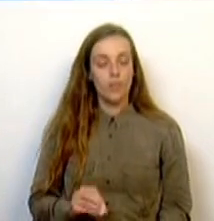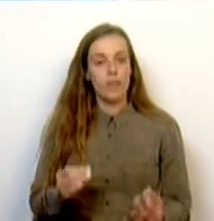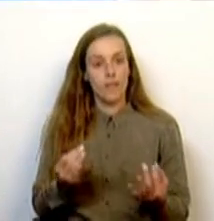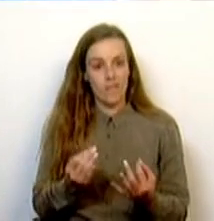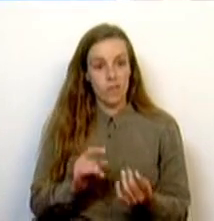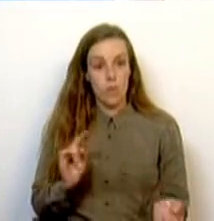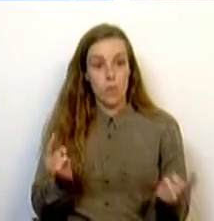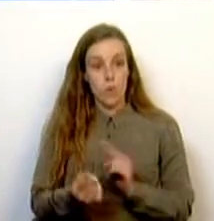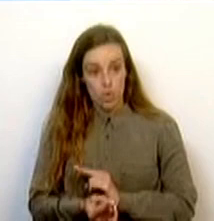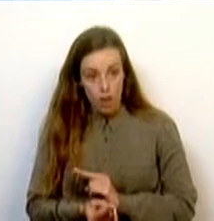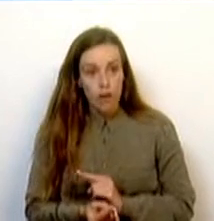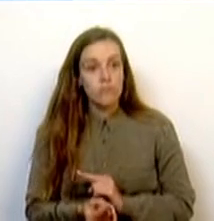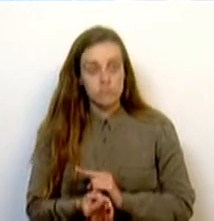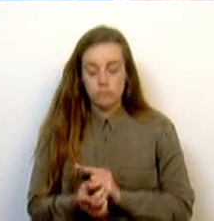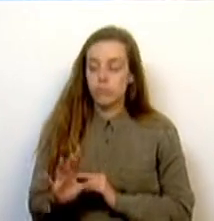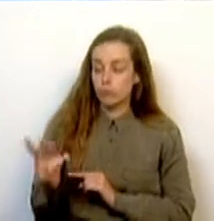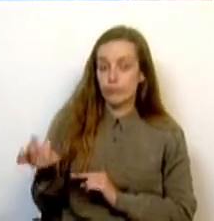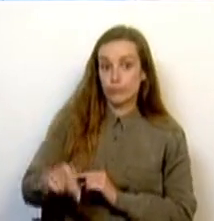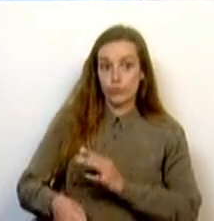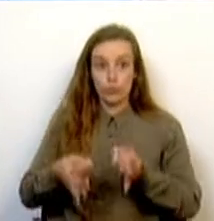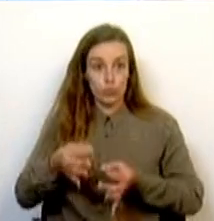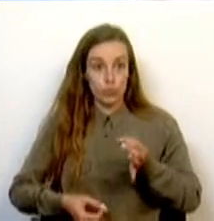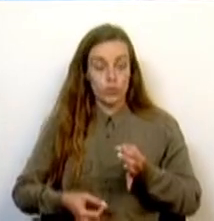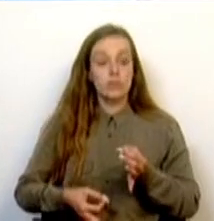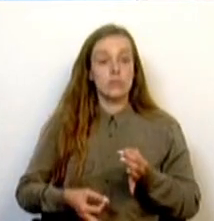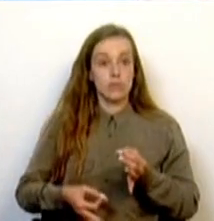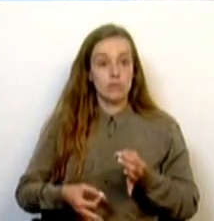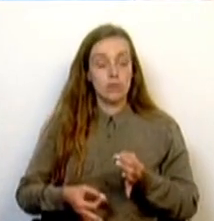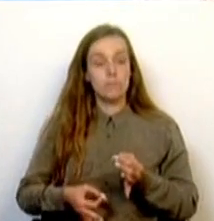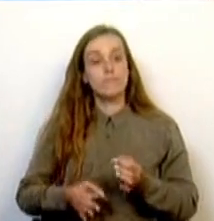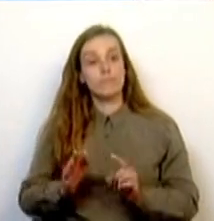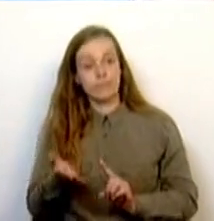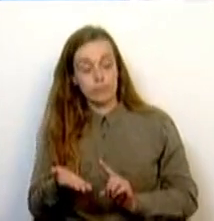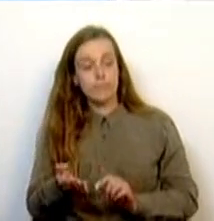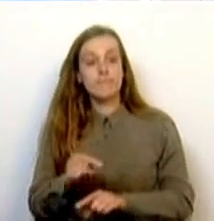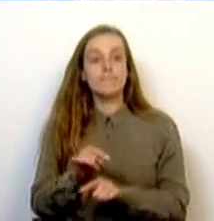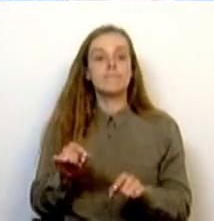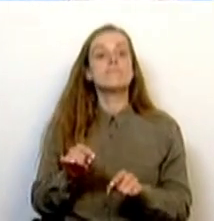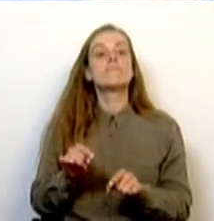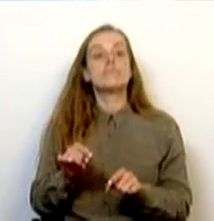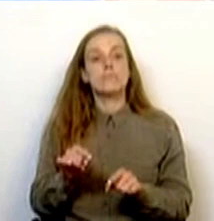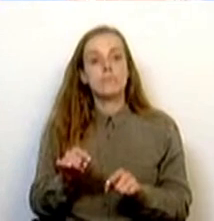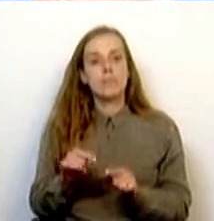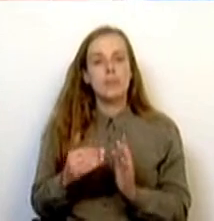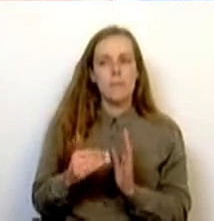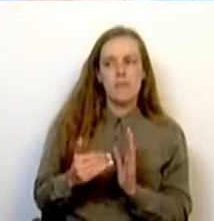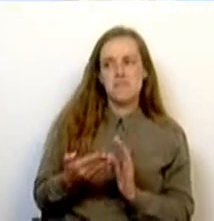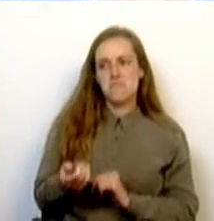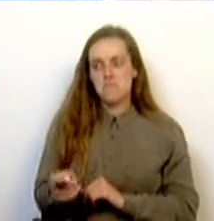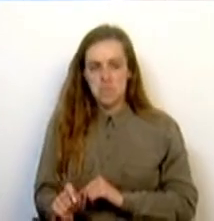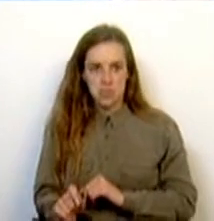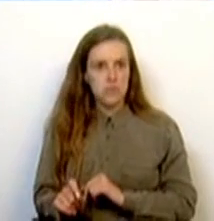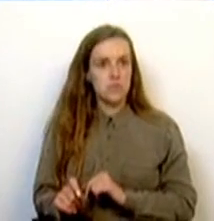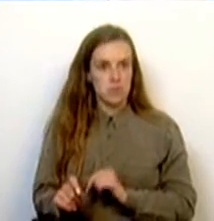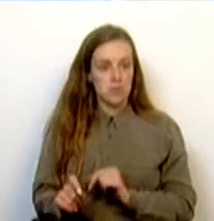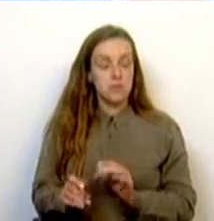ao contrário do que acontece, por exemplo, na Justiça Penal, em que há uma média de 7 meses, é